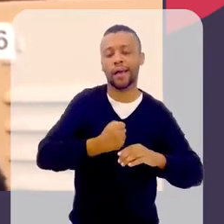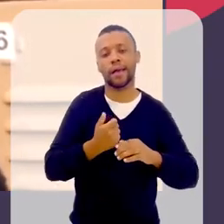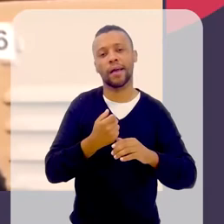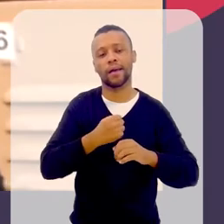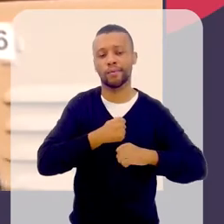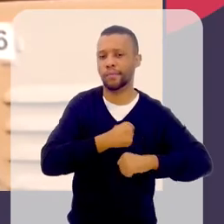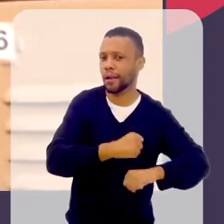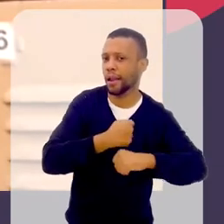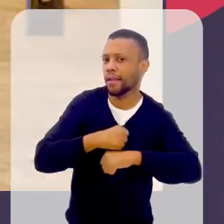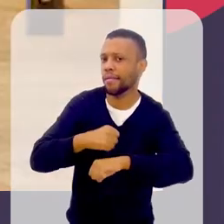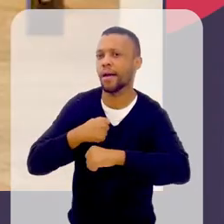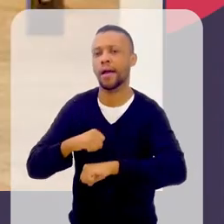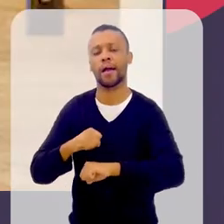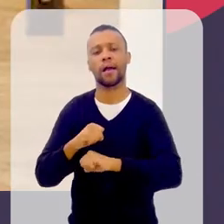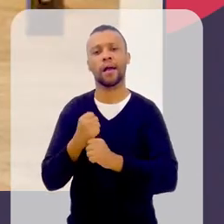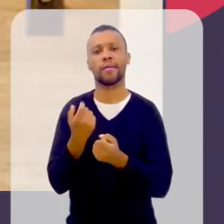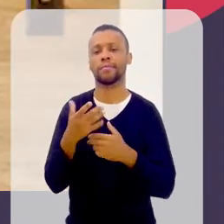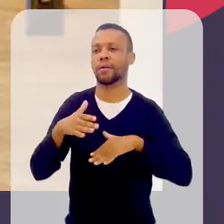enfim.